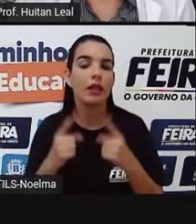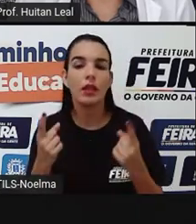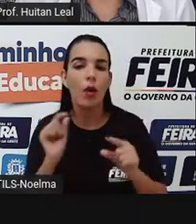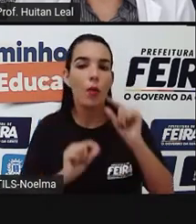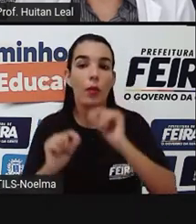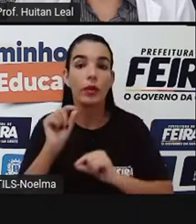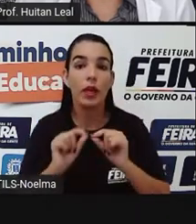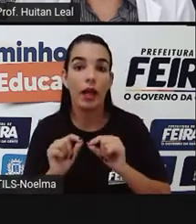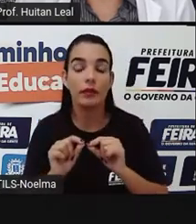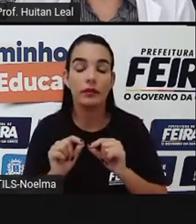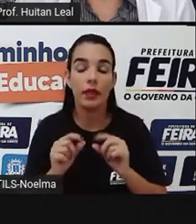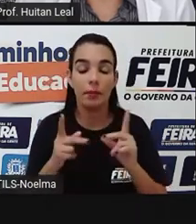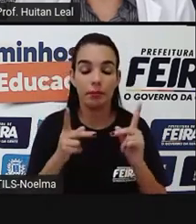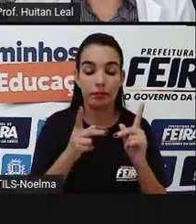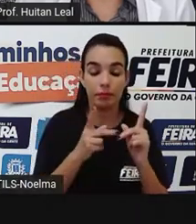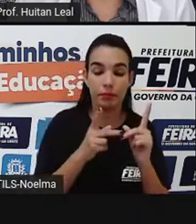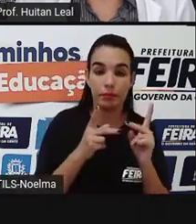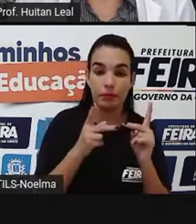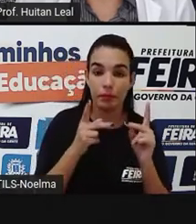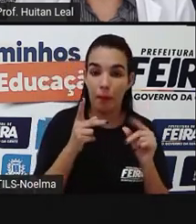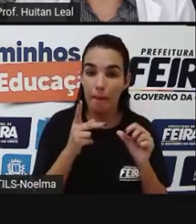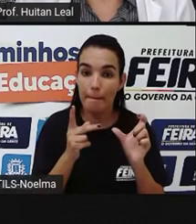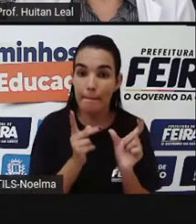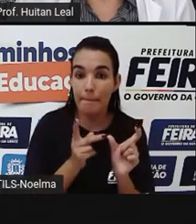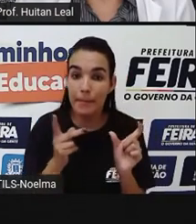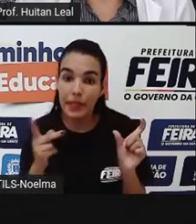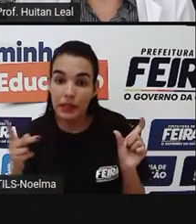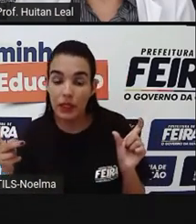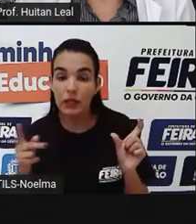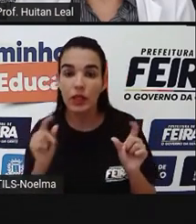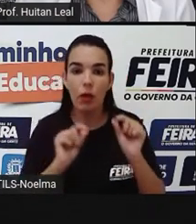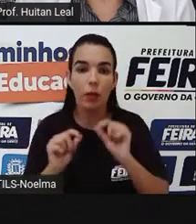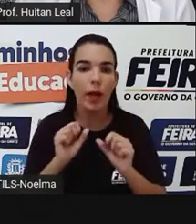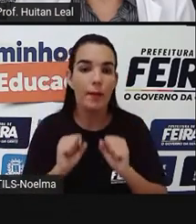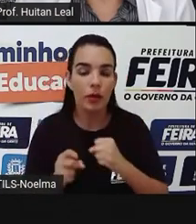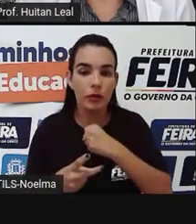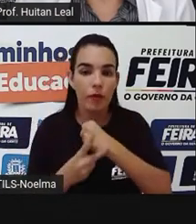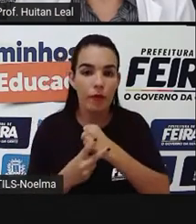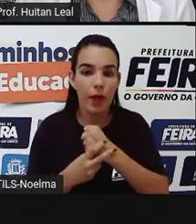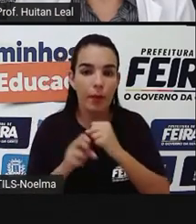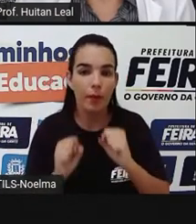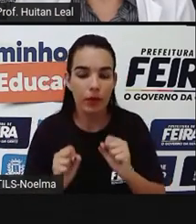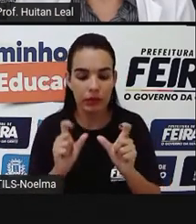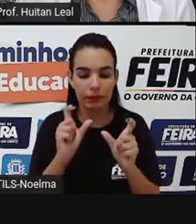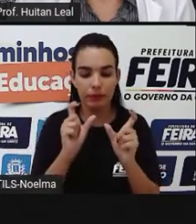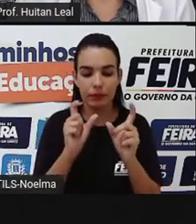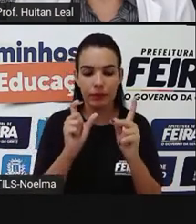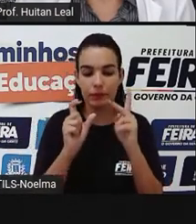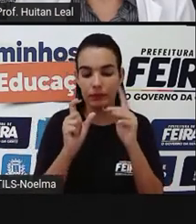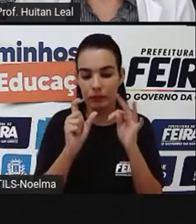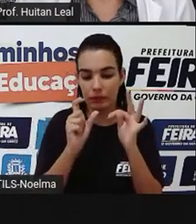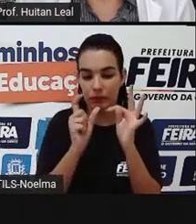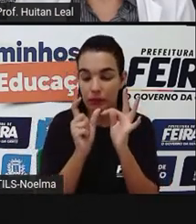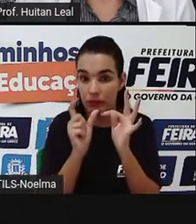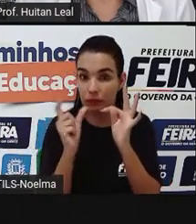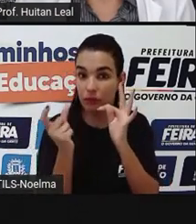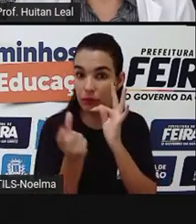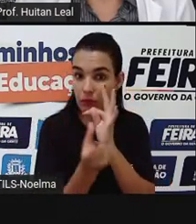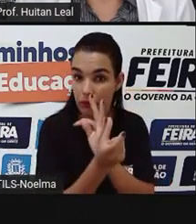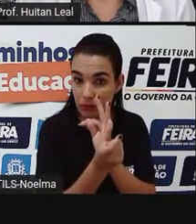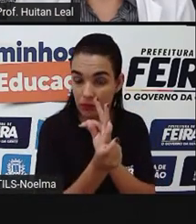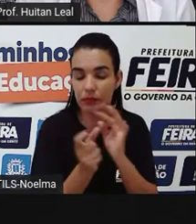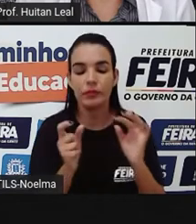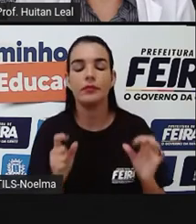predicação, o verbo pode ser intransitivo, transitivo ou de